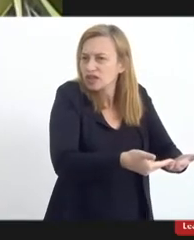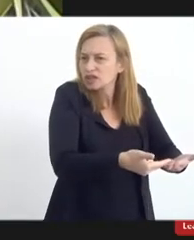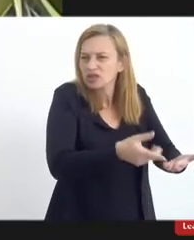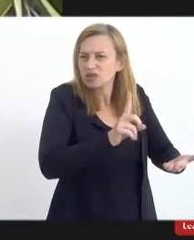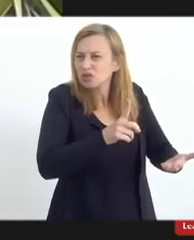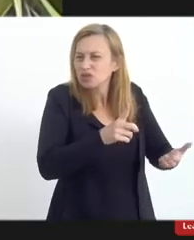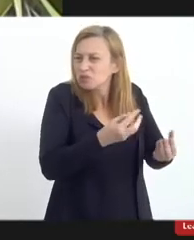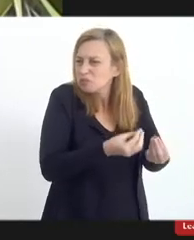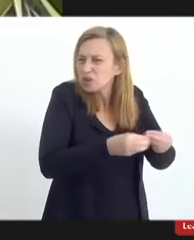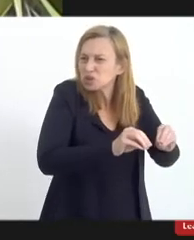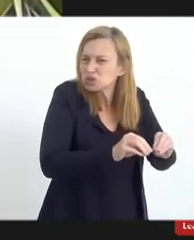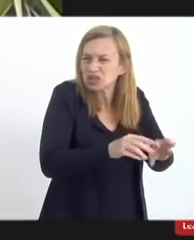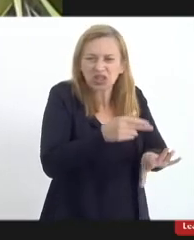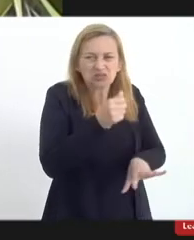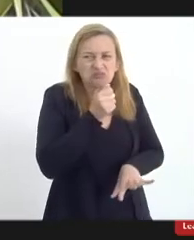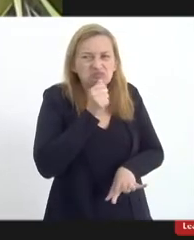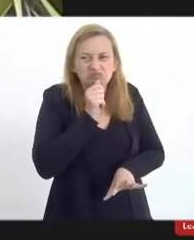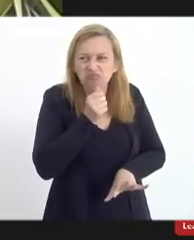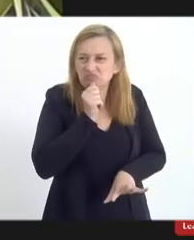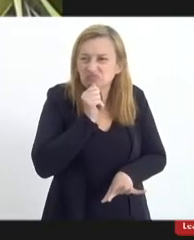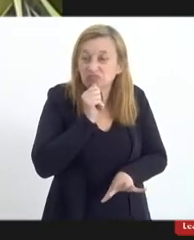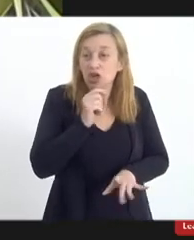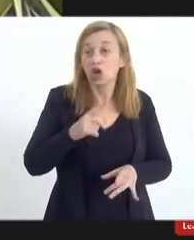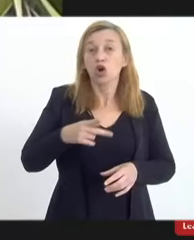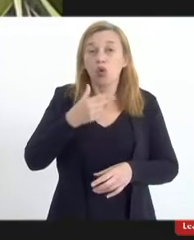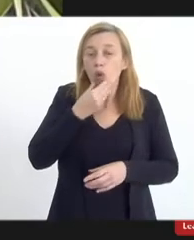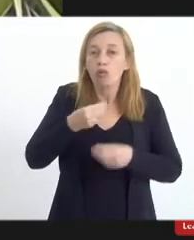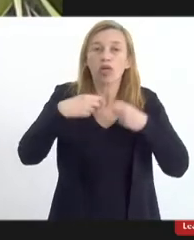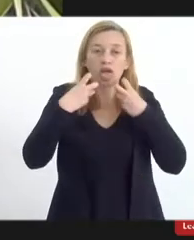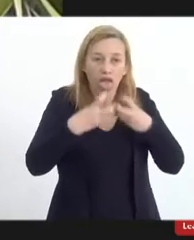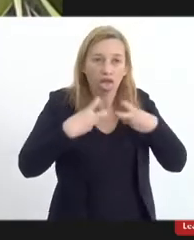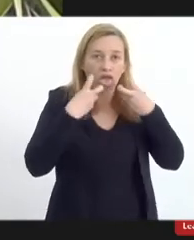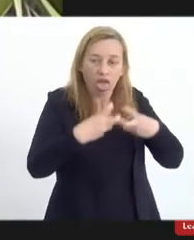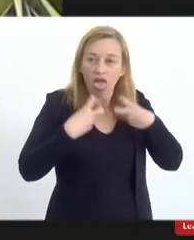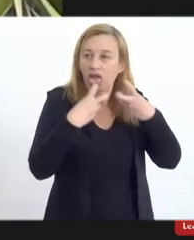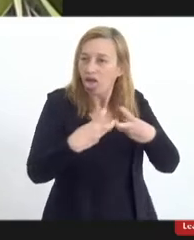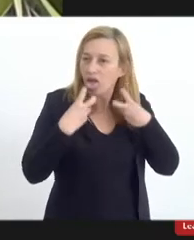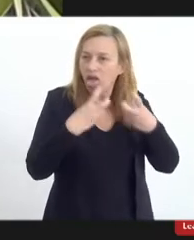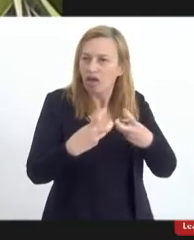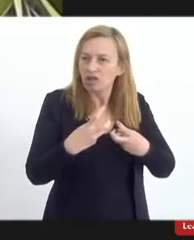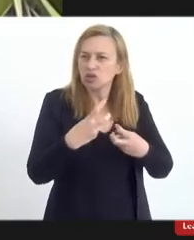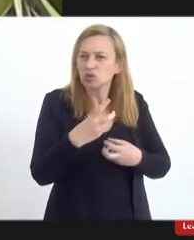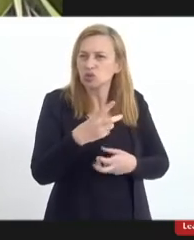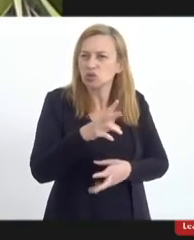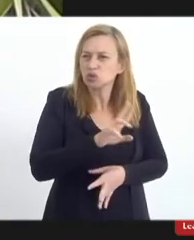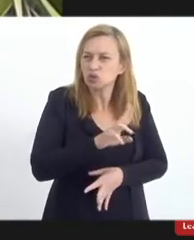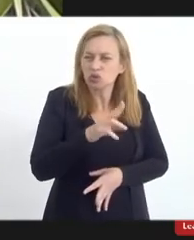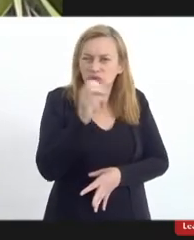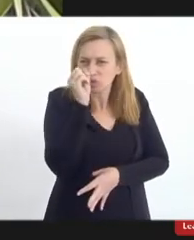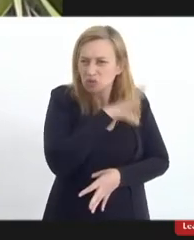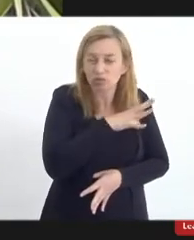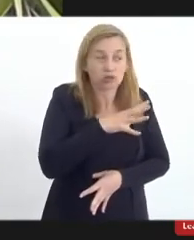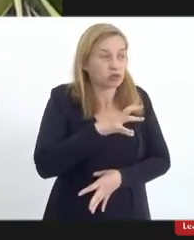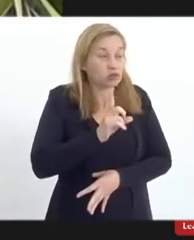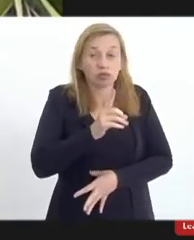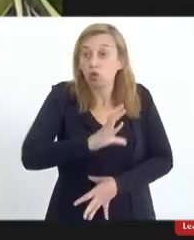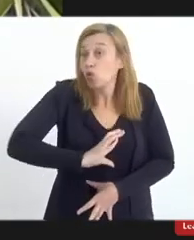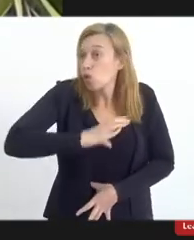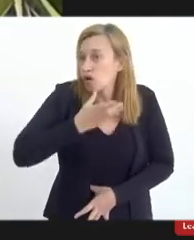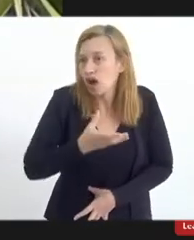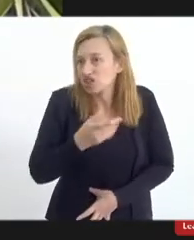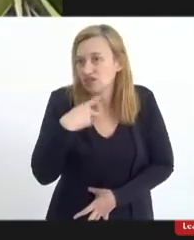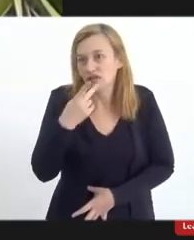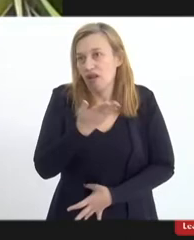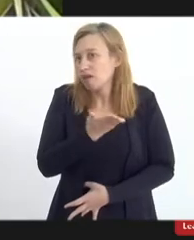agredindo ninguém, e ele começou a me xingar de nomes absurdos, que eu não tenho nem coragem de